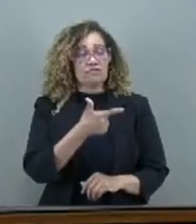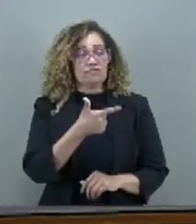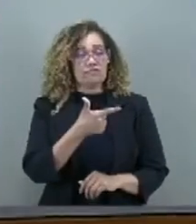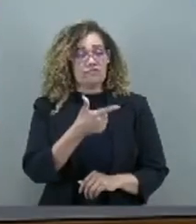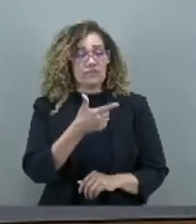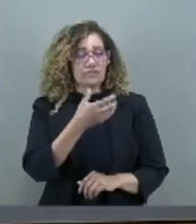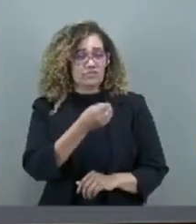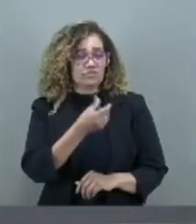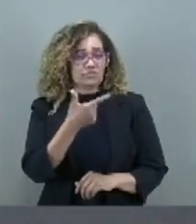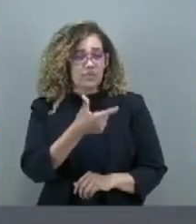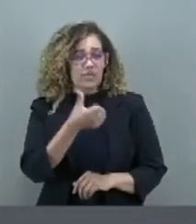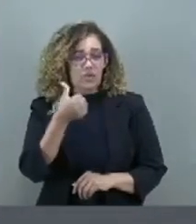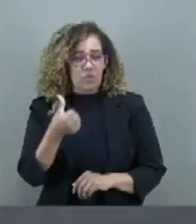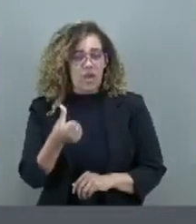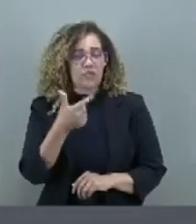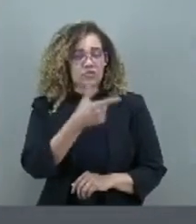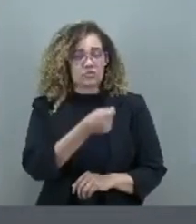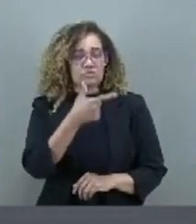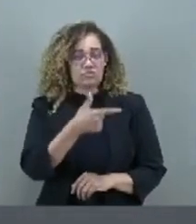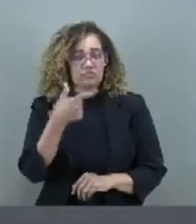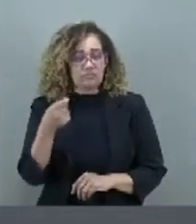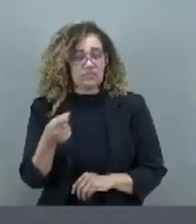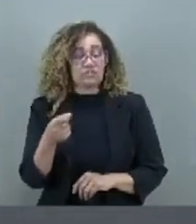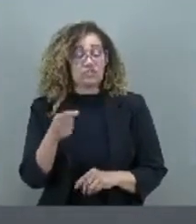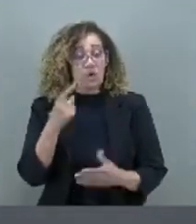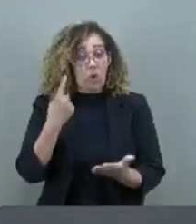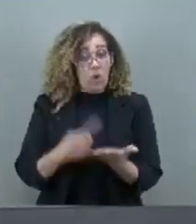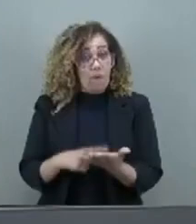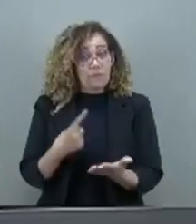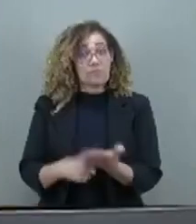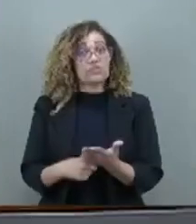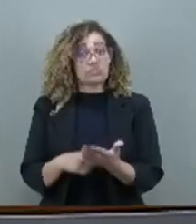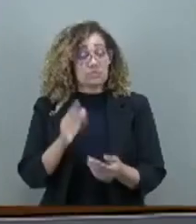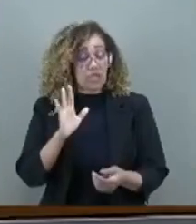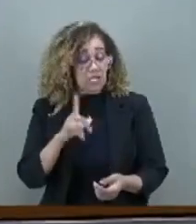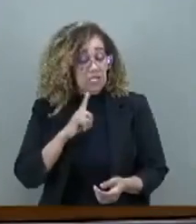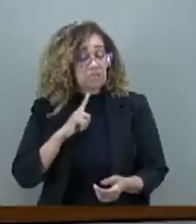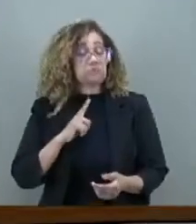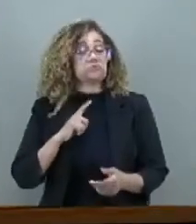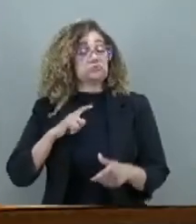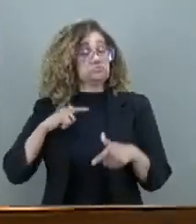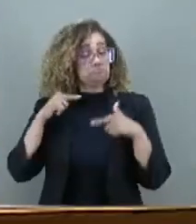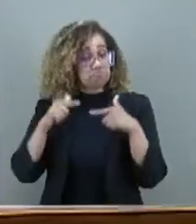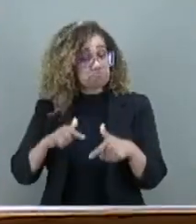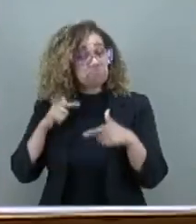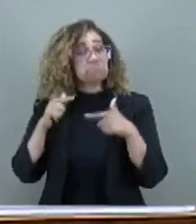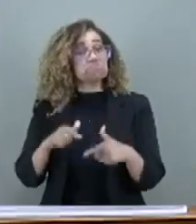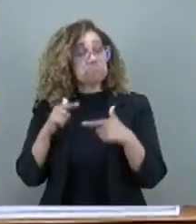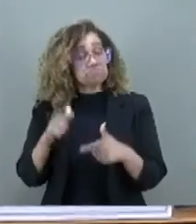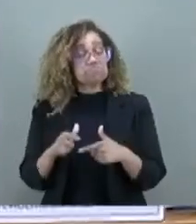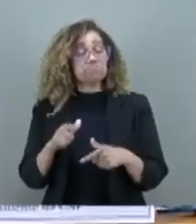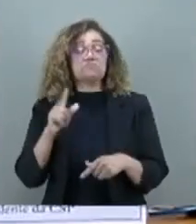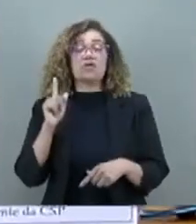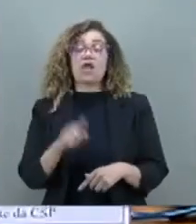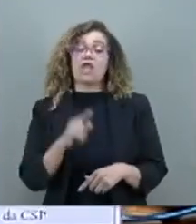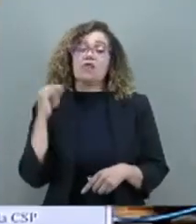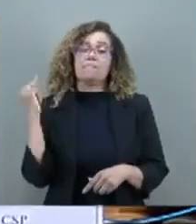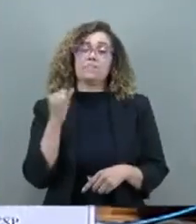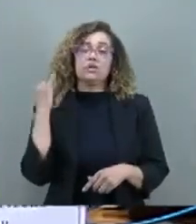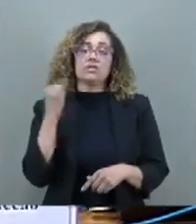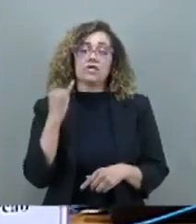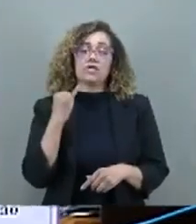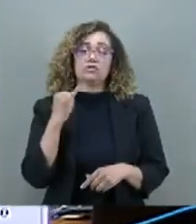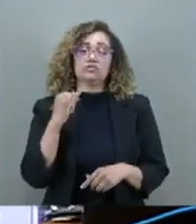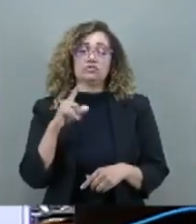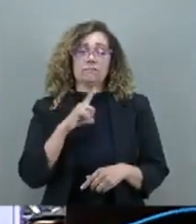de 2020. O seu comprometimento, a dedicação dela, foram fundamentais para o